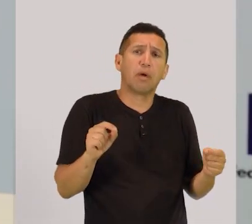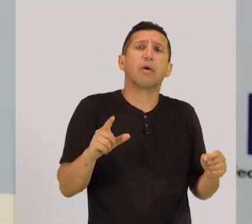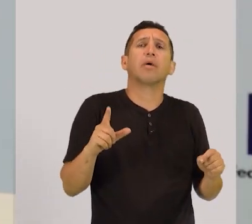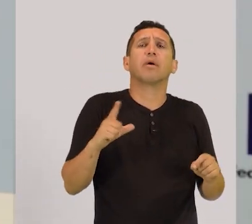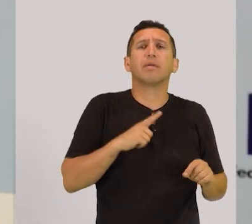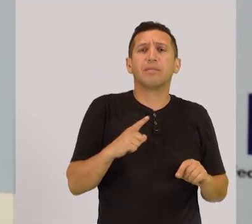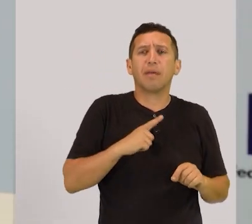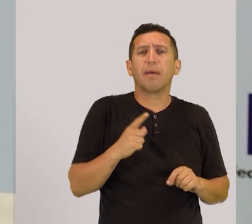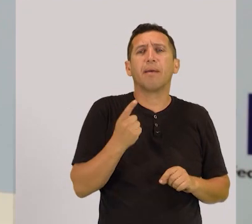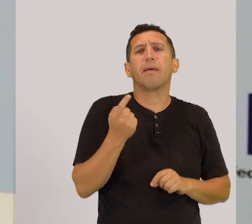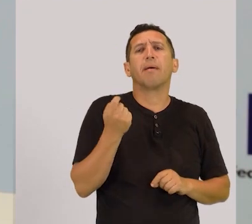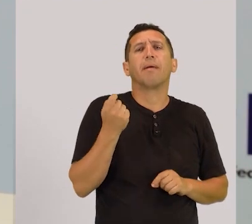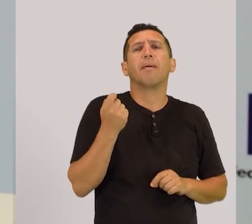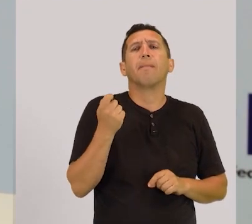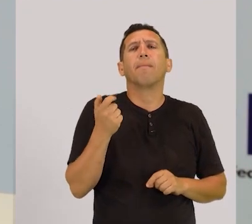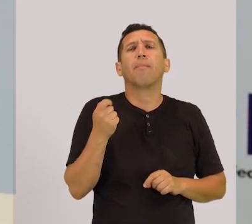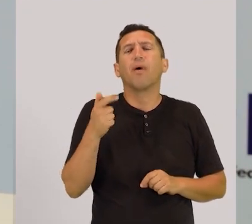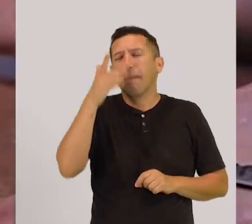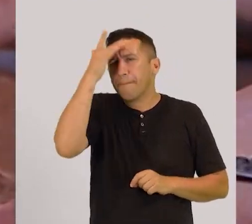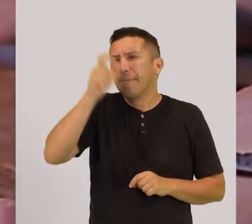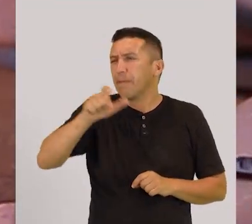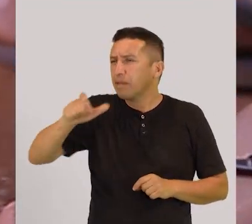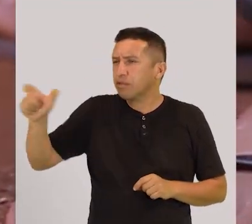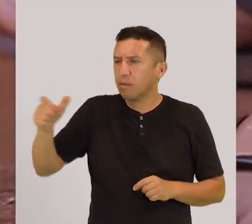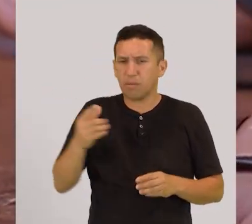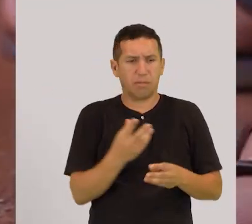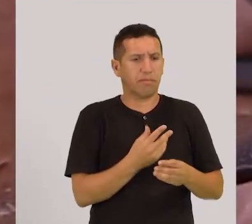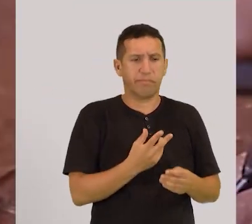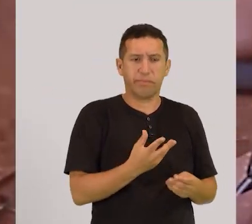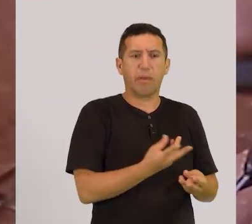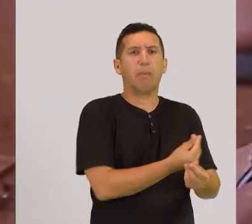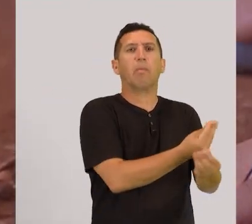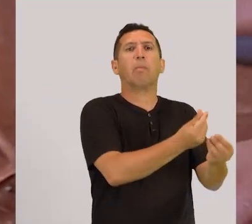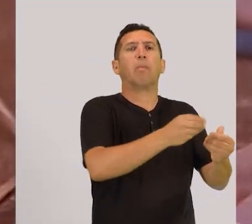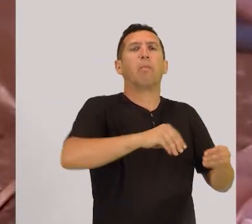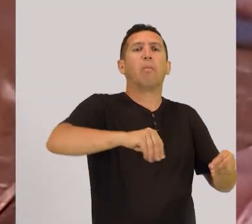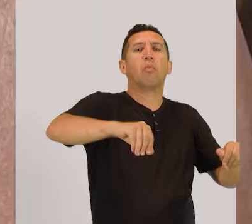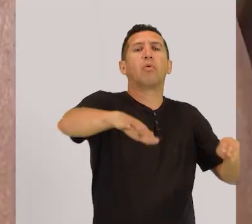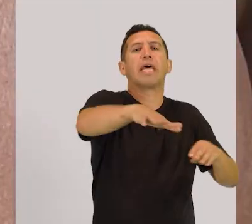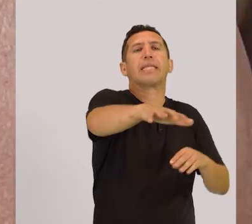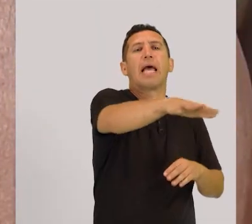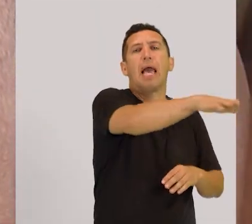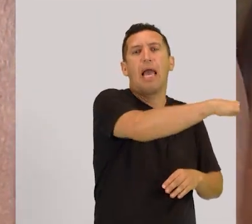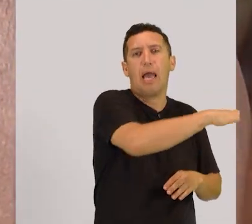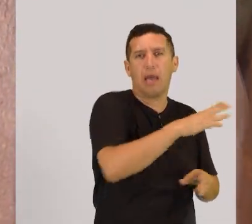latifundiário para muita terra e não muita terra para pouco índio.